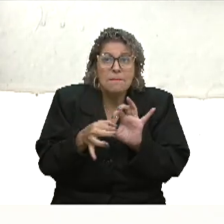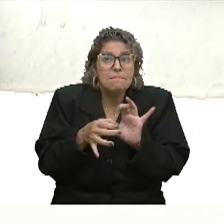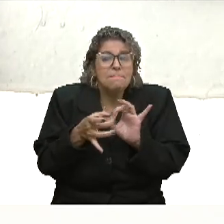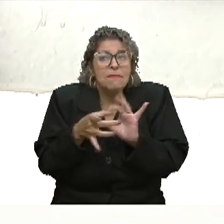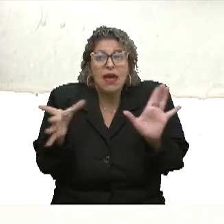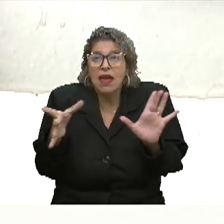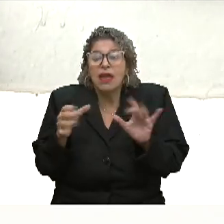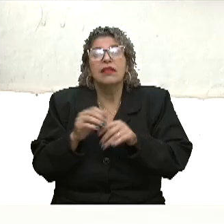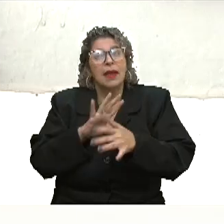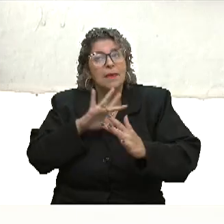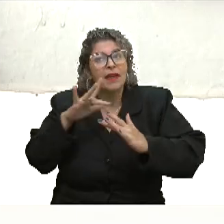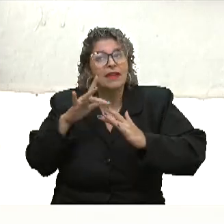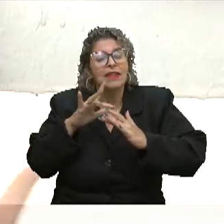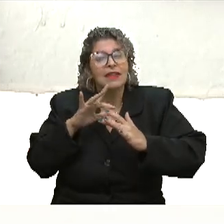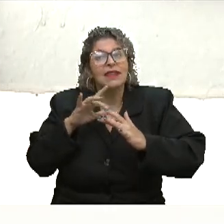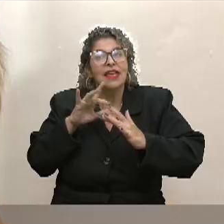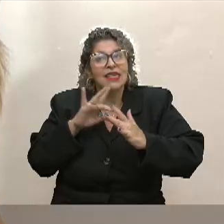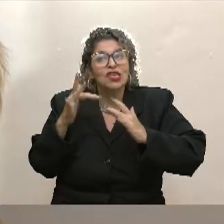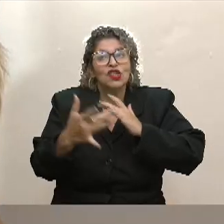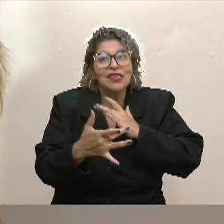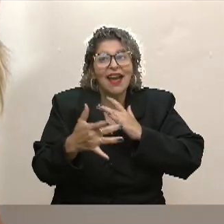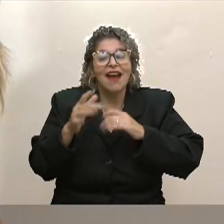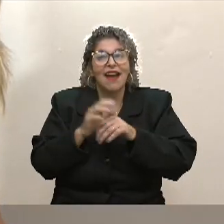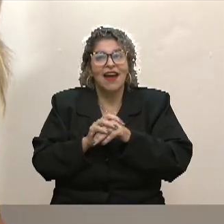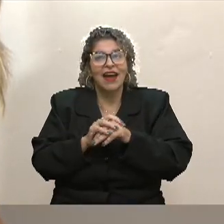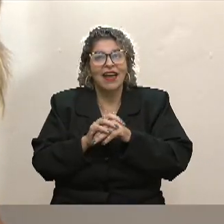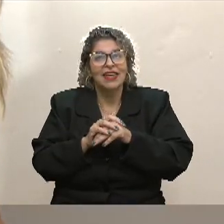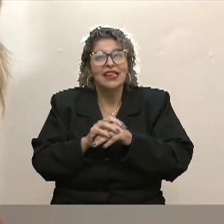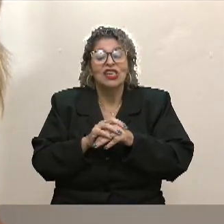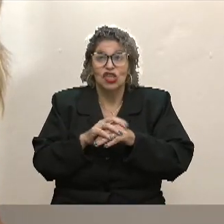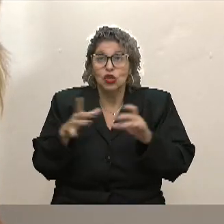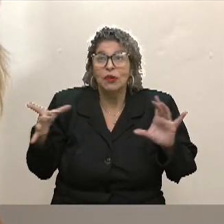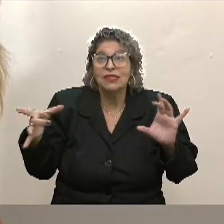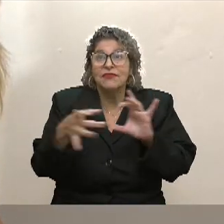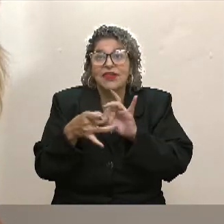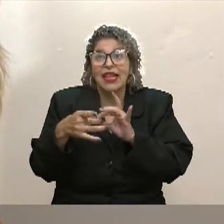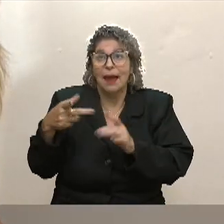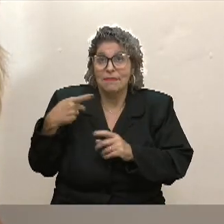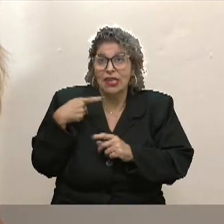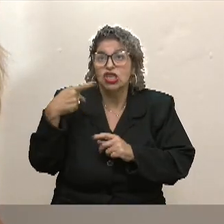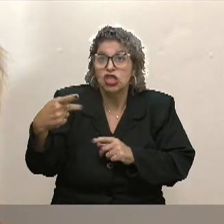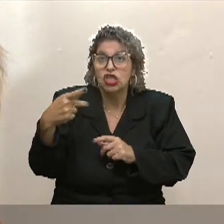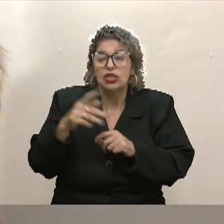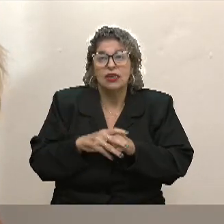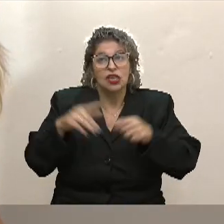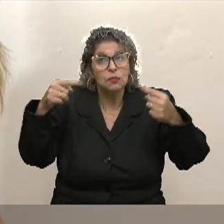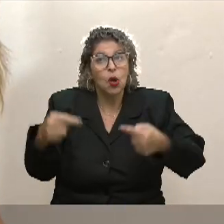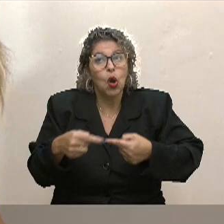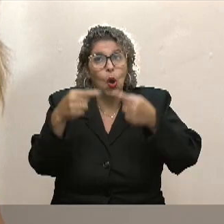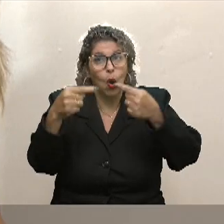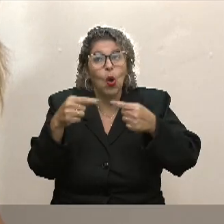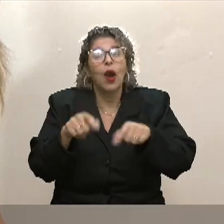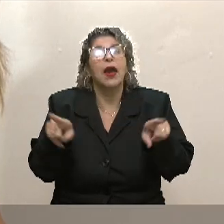sociais, a gente pode filiar partidos, como as meninas falaram, e a gente pode concorrer também para os cargos e é